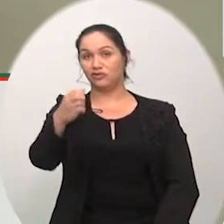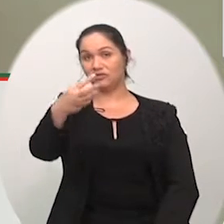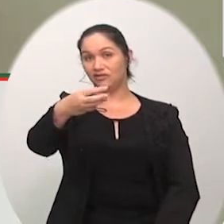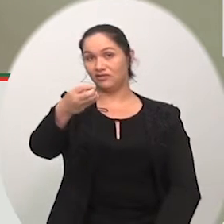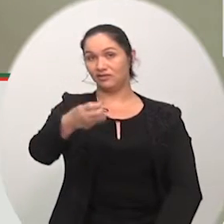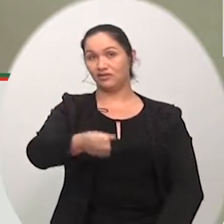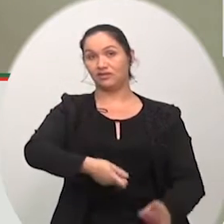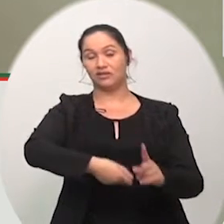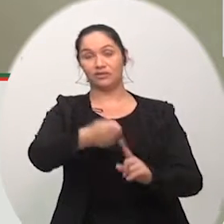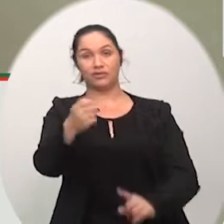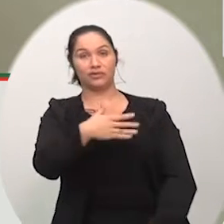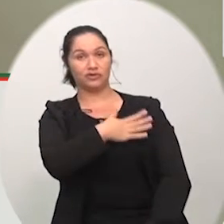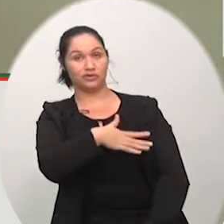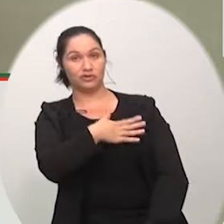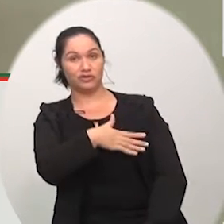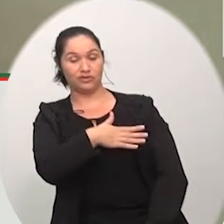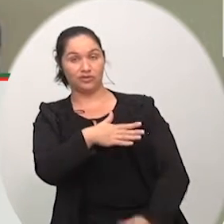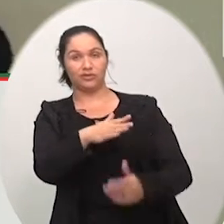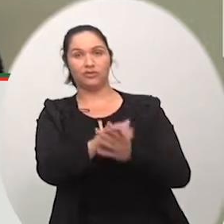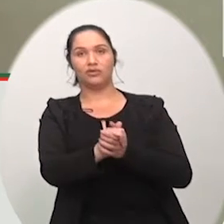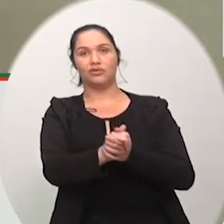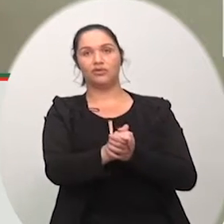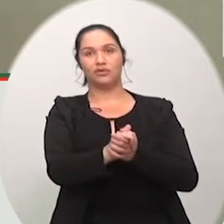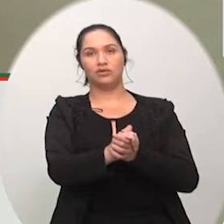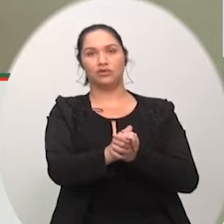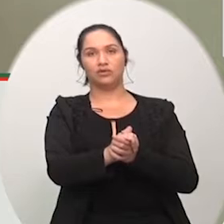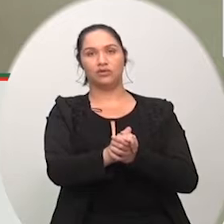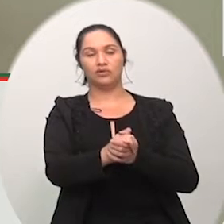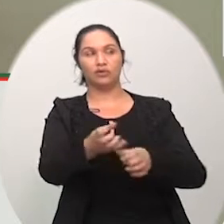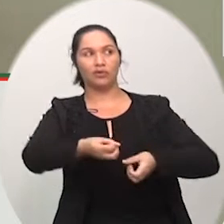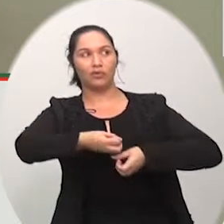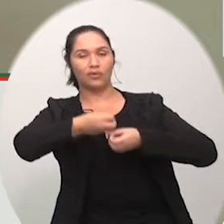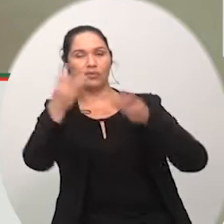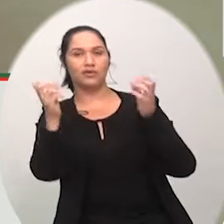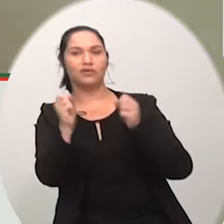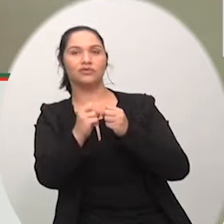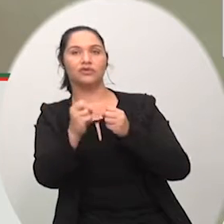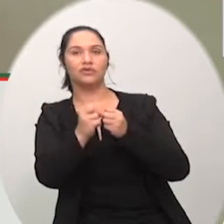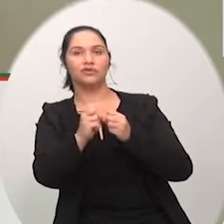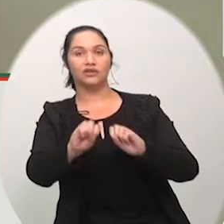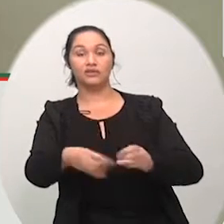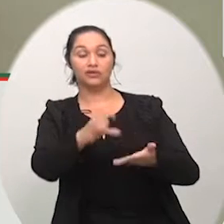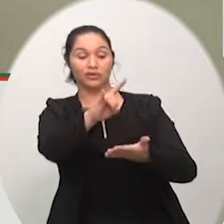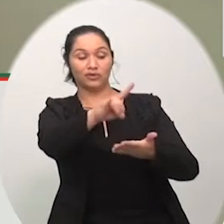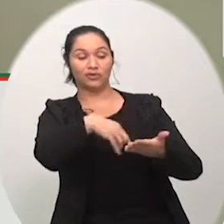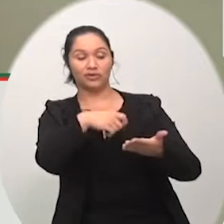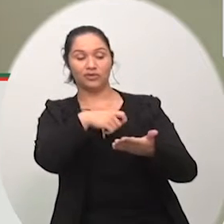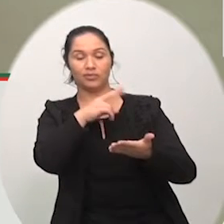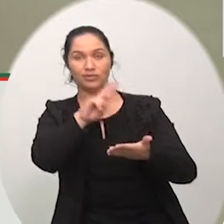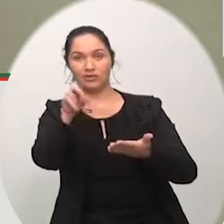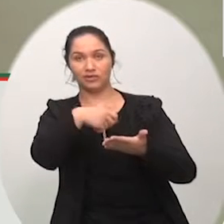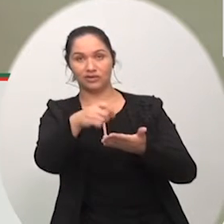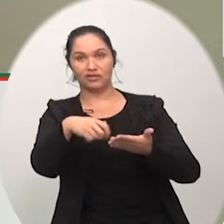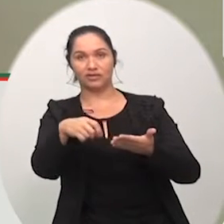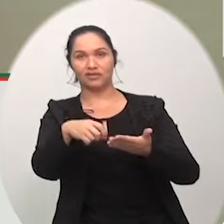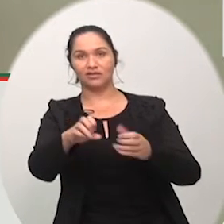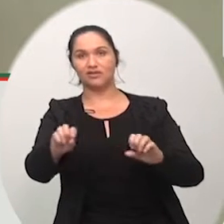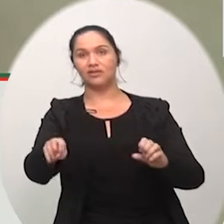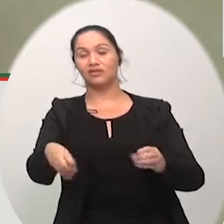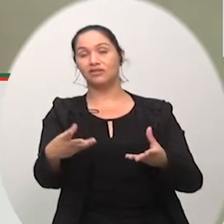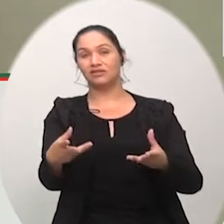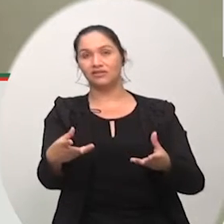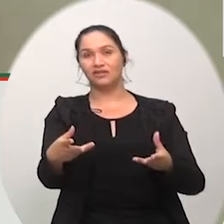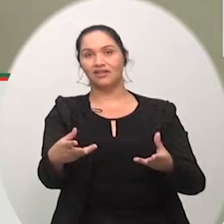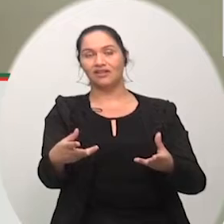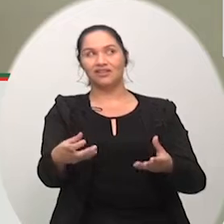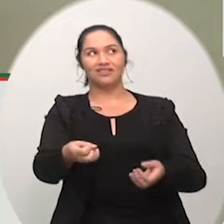agosto o prefeito fez um evento fez um ato assinou e encaminhou essa casa o que a gente fica chateado é